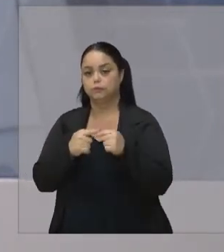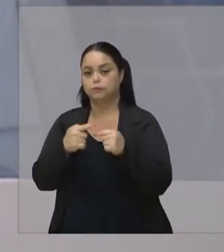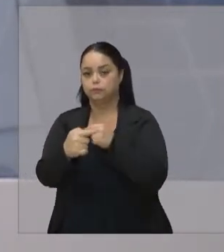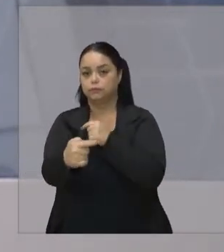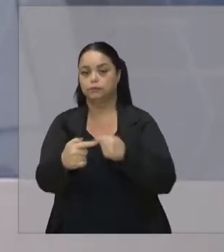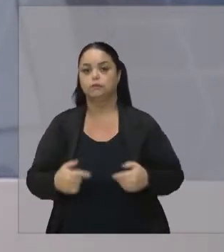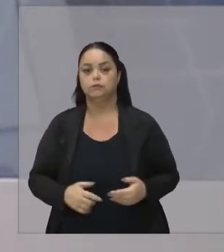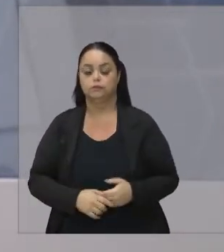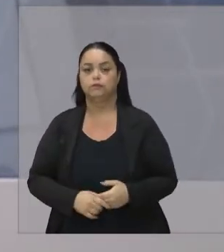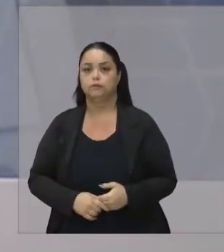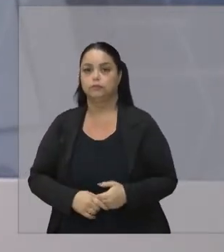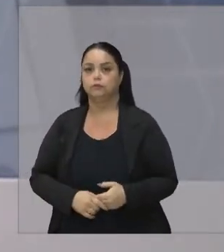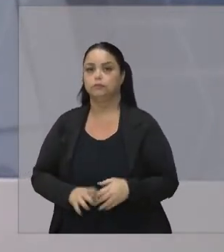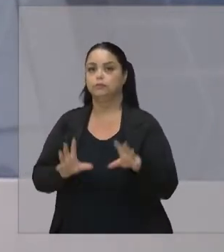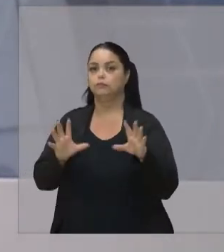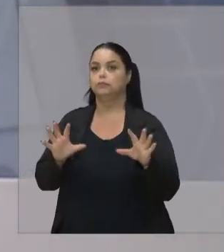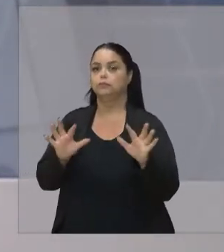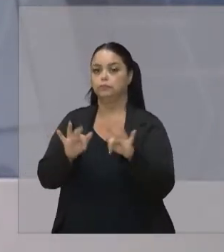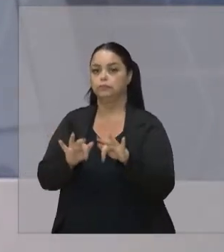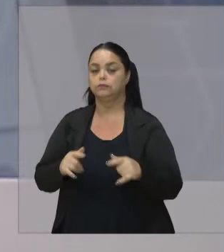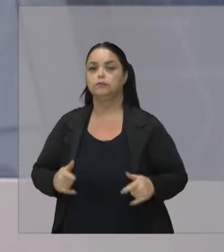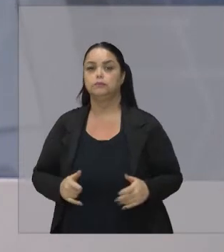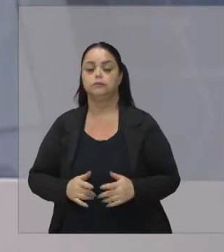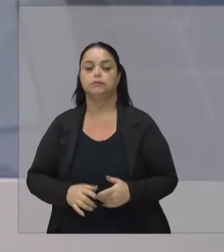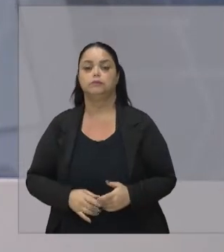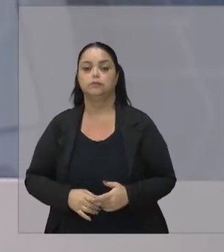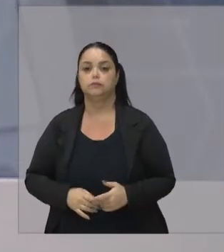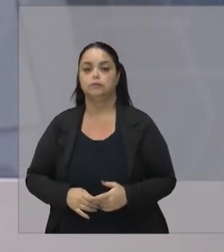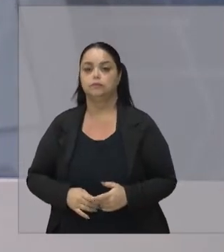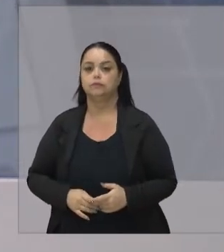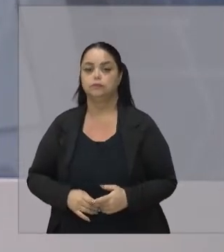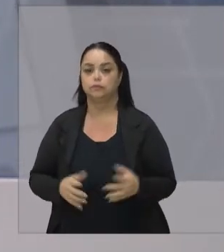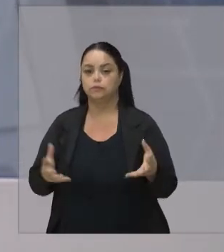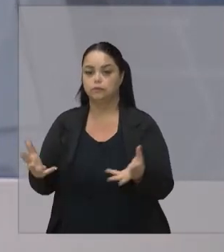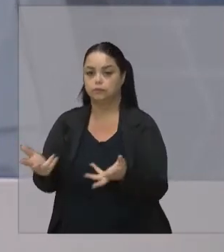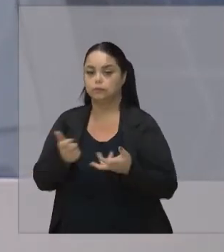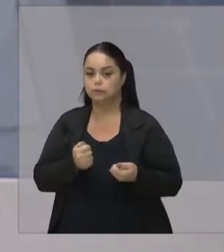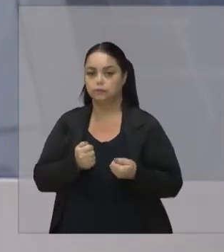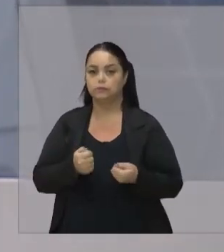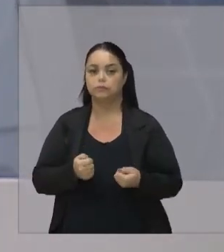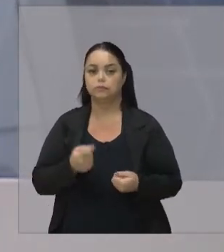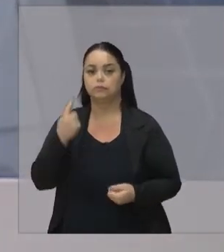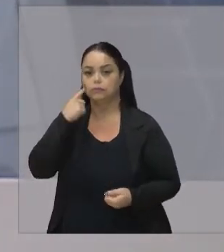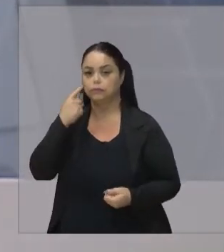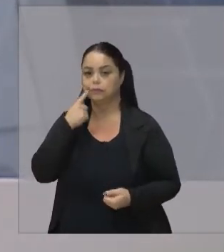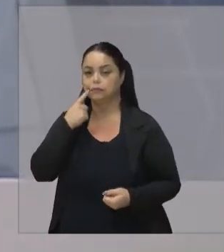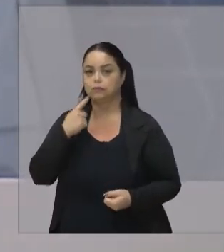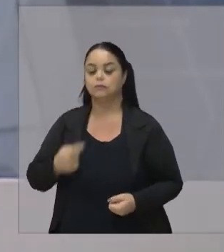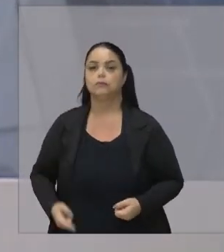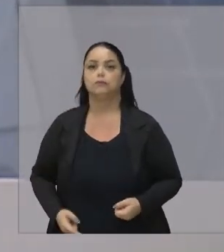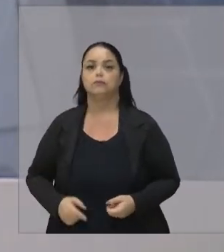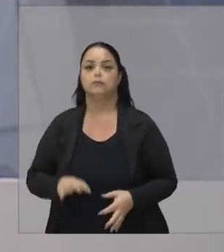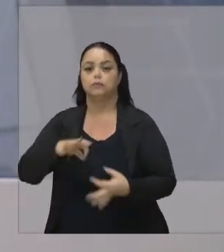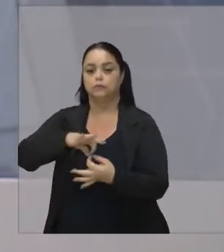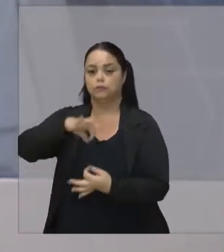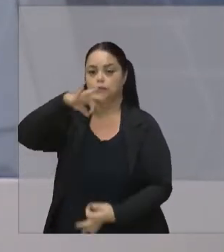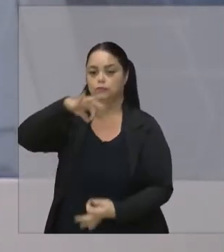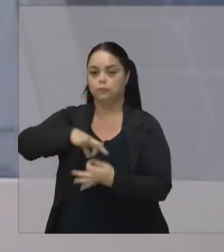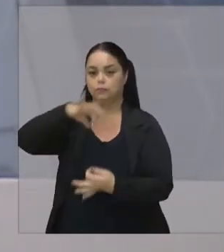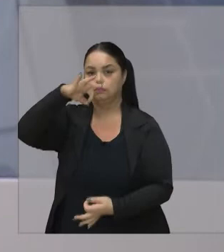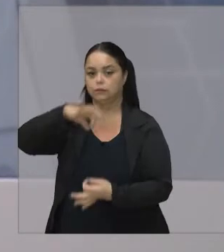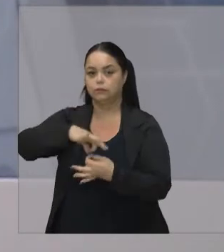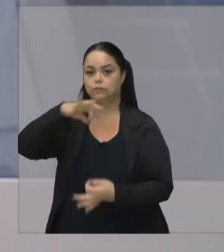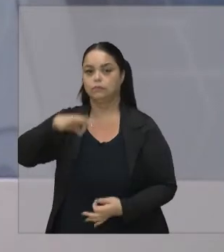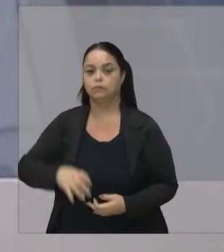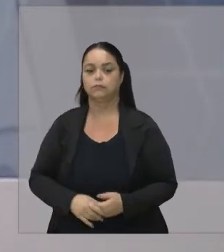E finaliza amanhã Recebendo Os surdos Atletas Então mais